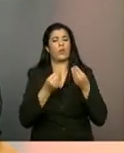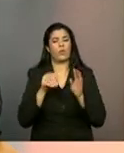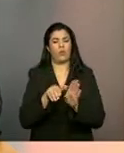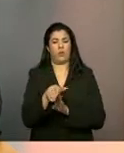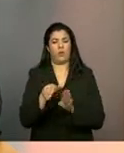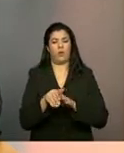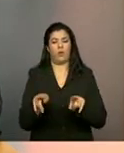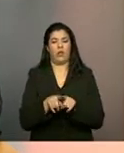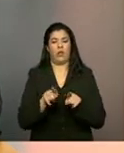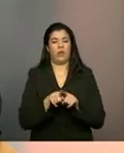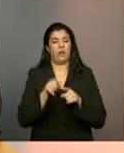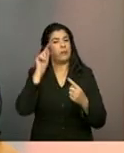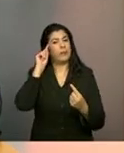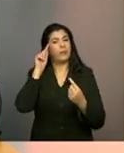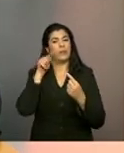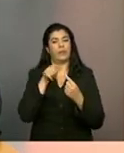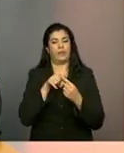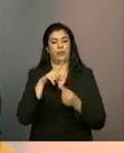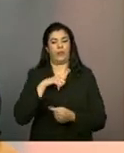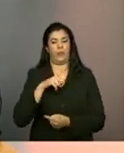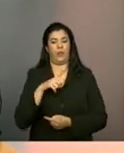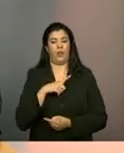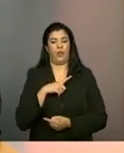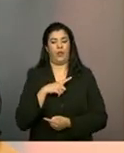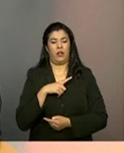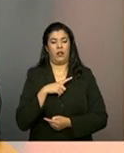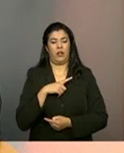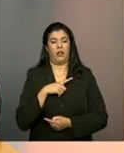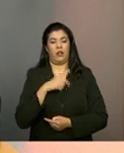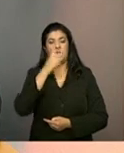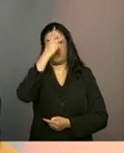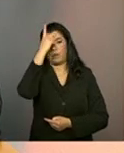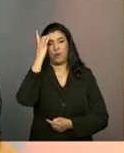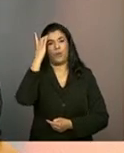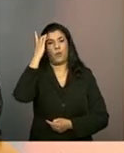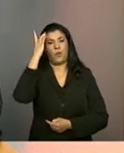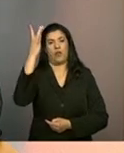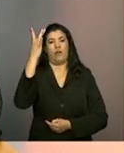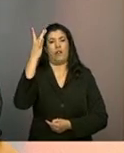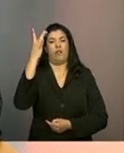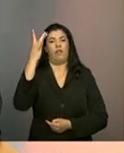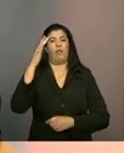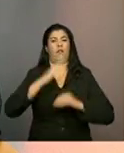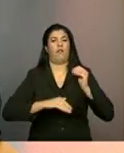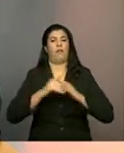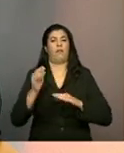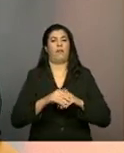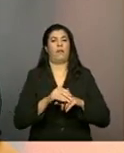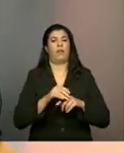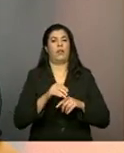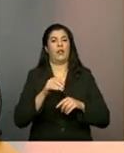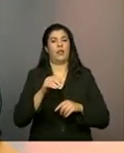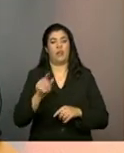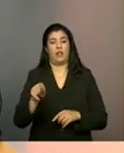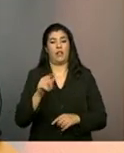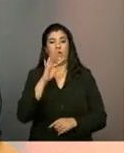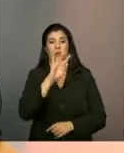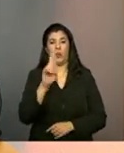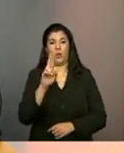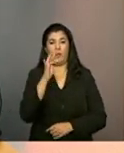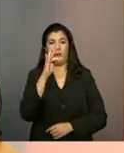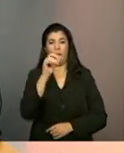temos lá os facilitadores de oficinas, então os orientadores, eles podem